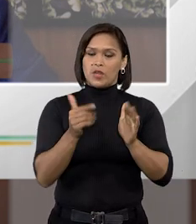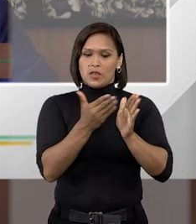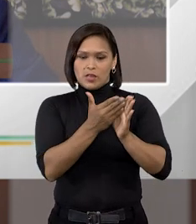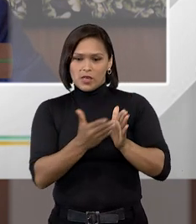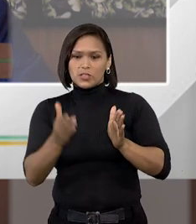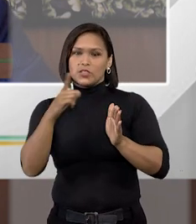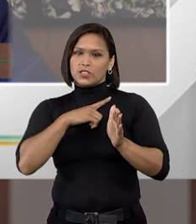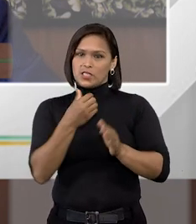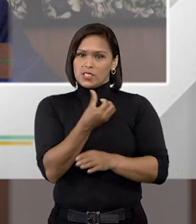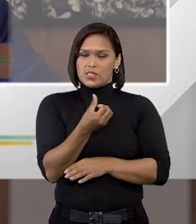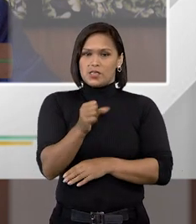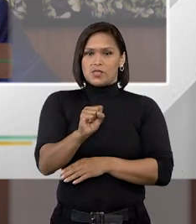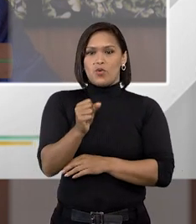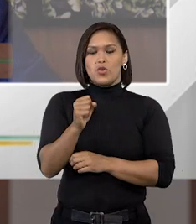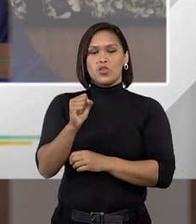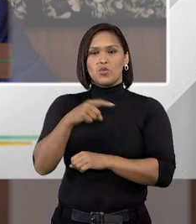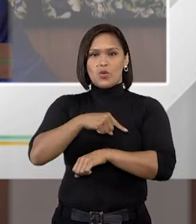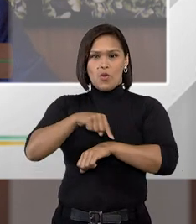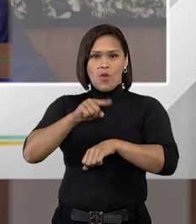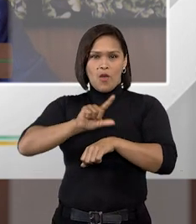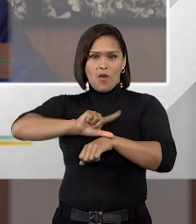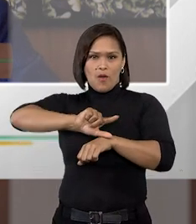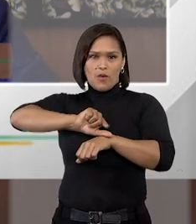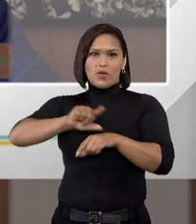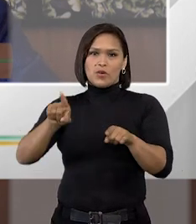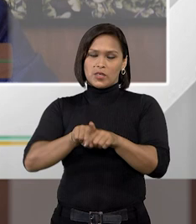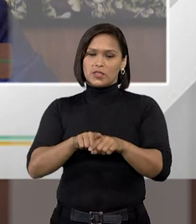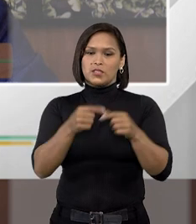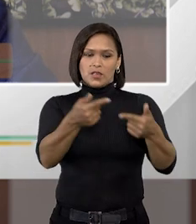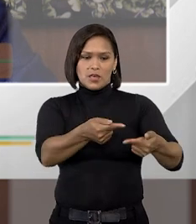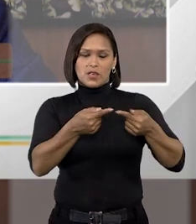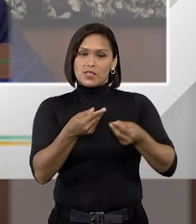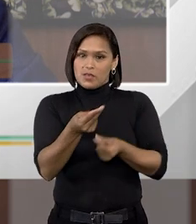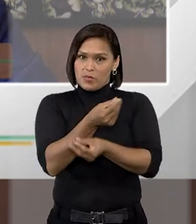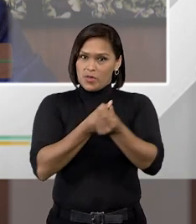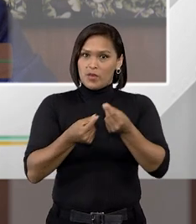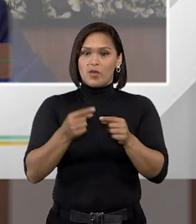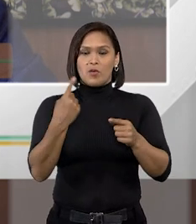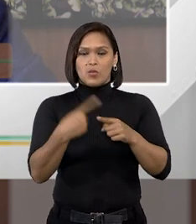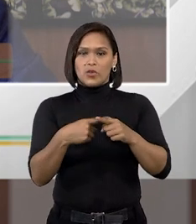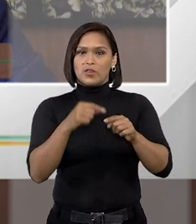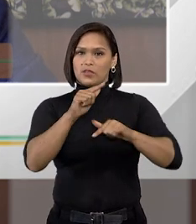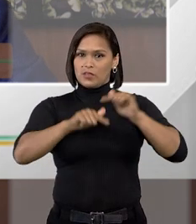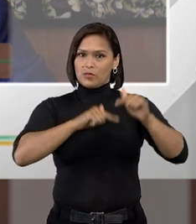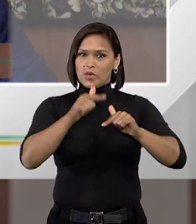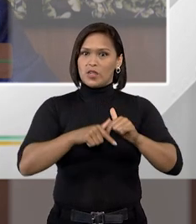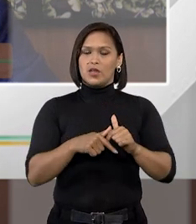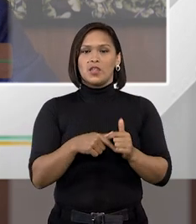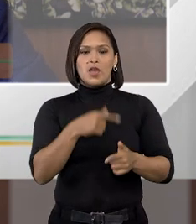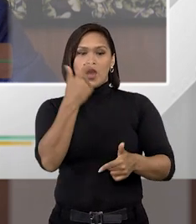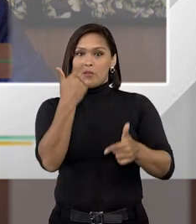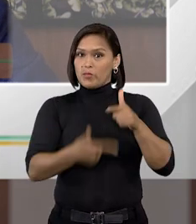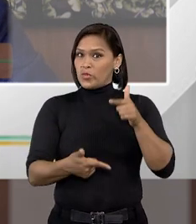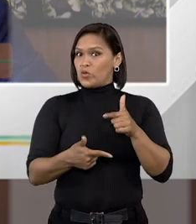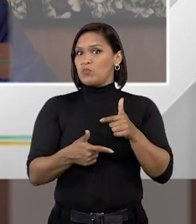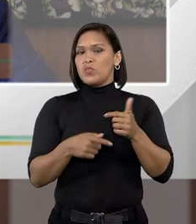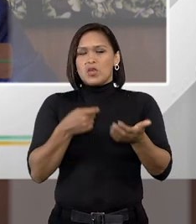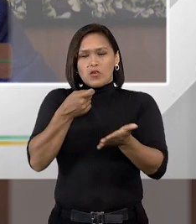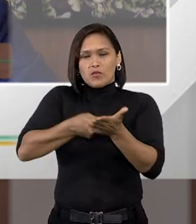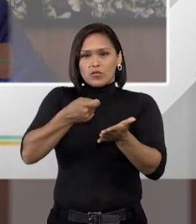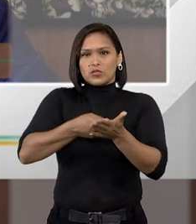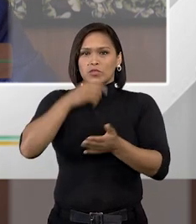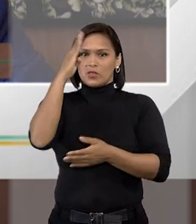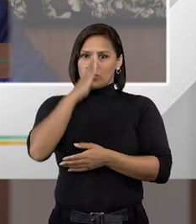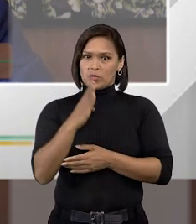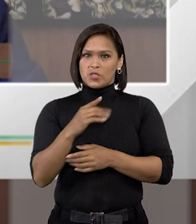jornadas têm que ser de seis a oito horas, ele deve receber remuneração por isso, claro, porque está trabalhando, é proibido o trabalho forçado no